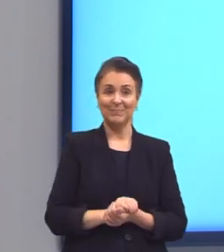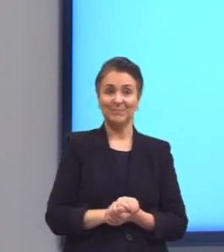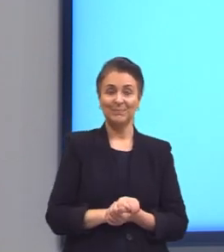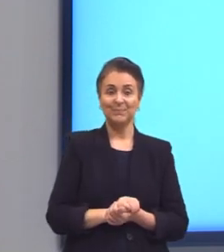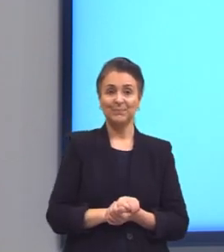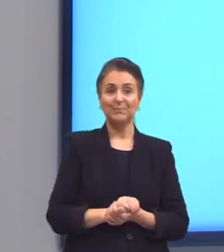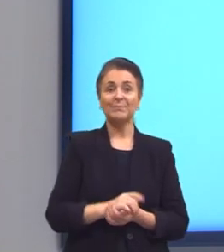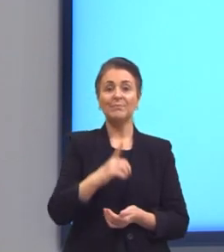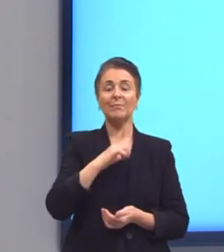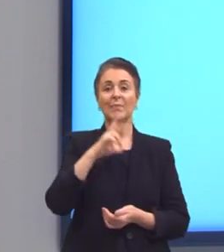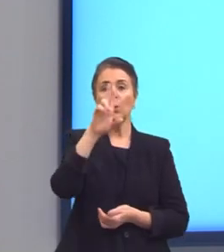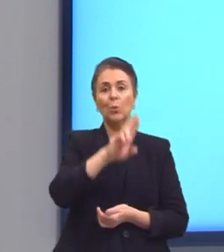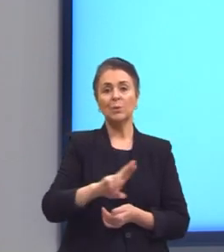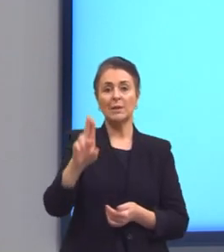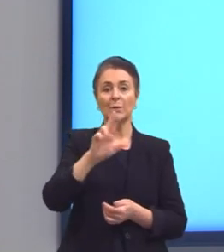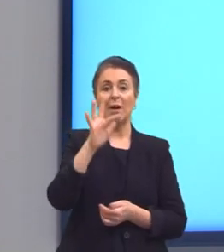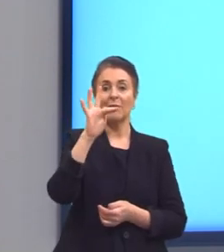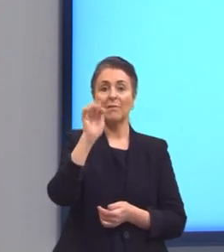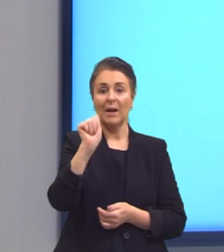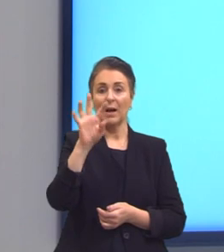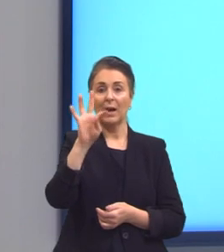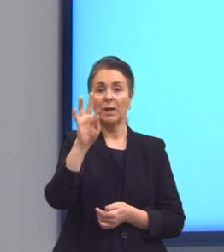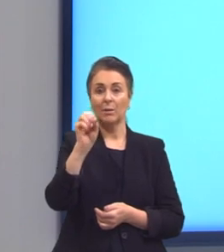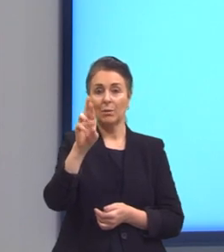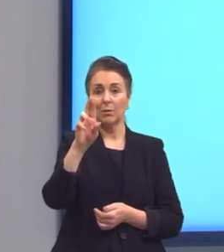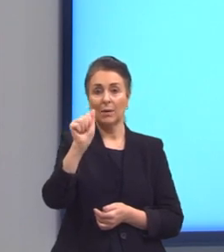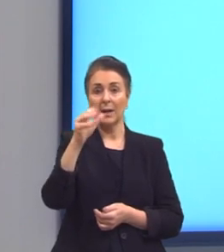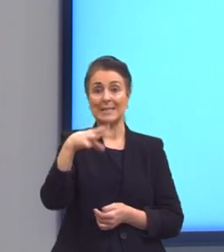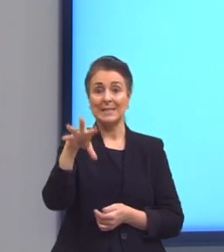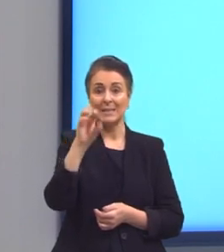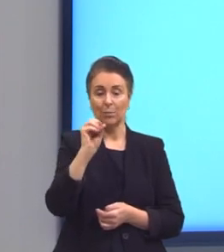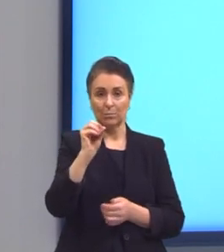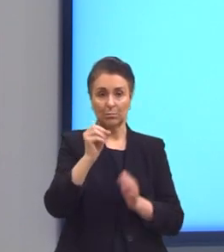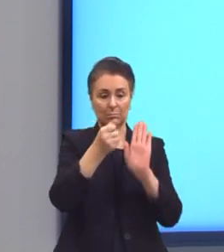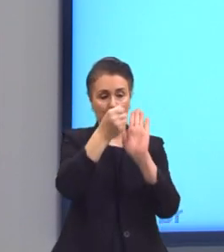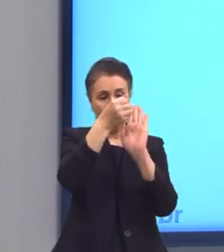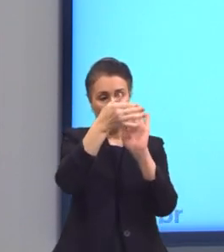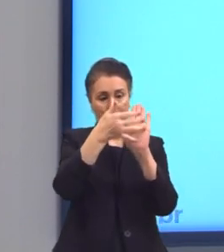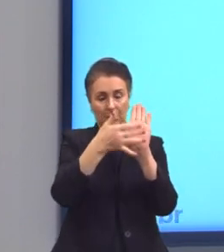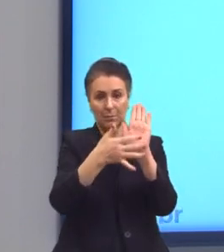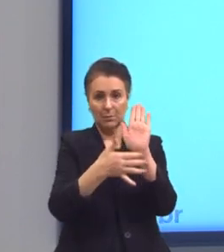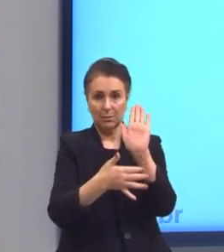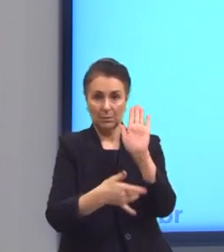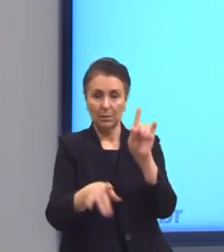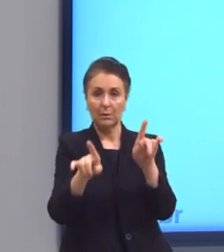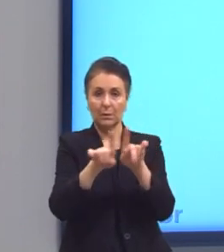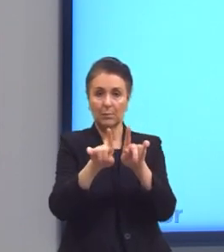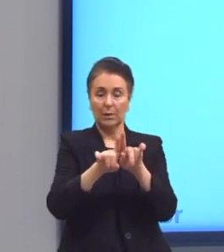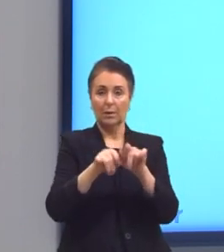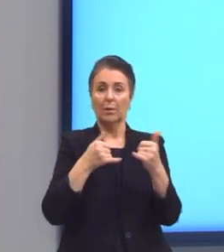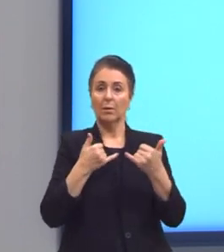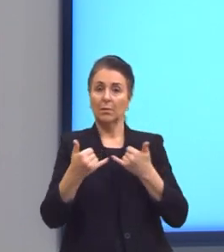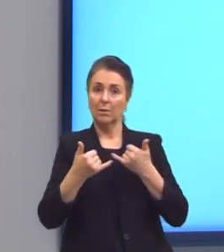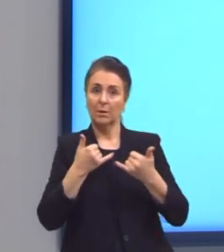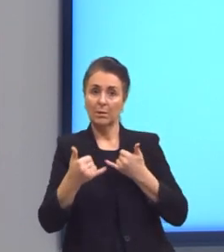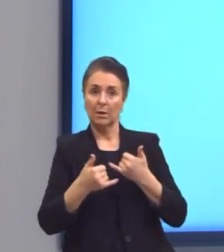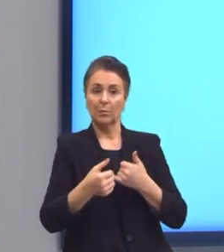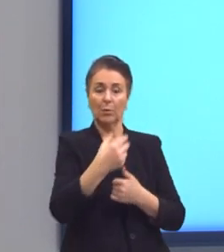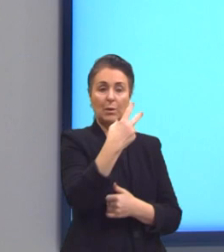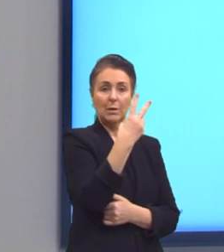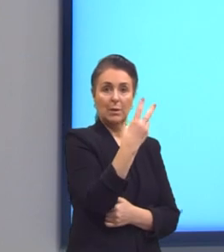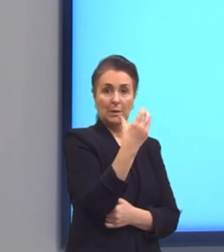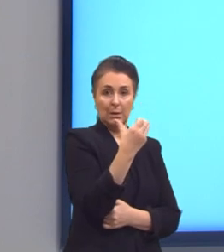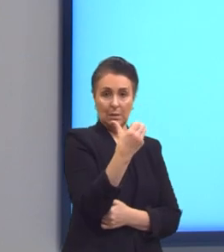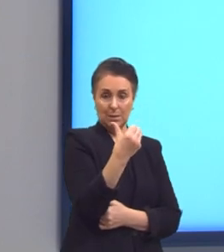Aqui, utilizando a fatoração, em alguns casos, a gente consegue utilizar a fatoração. Por exemplo, 36